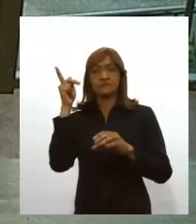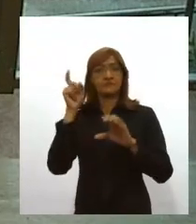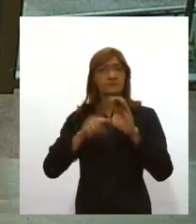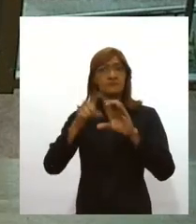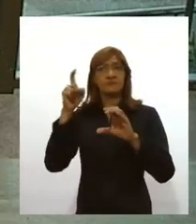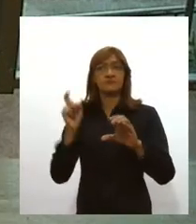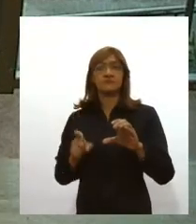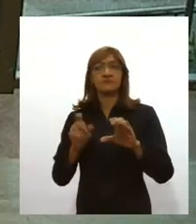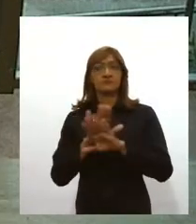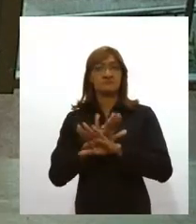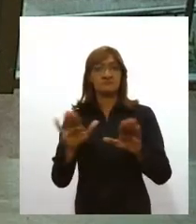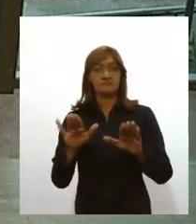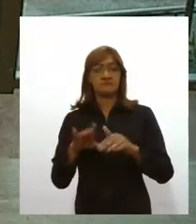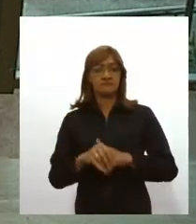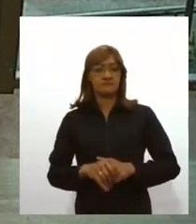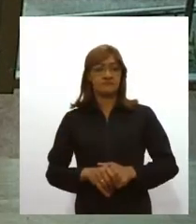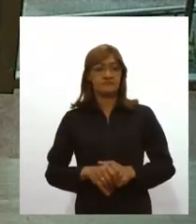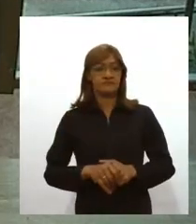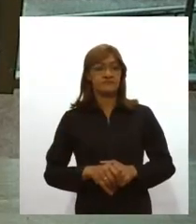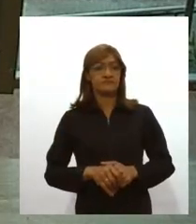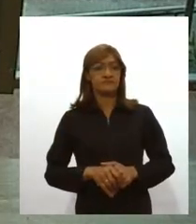liberações, não é isso, Marcelo?